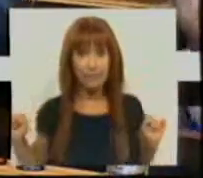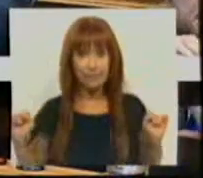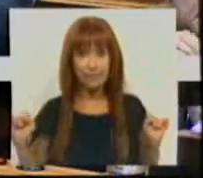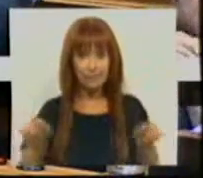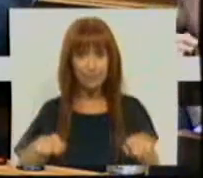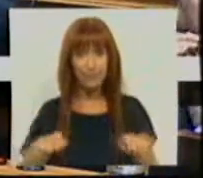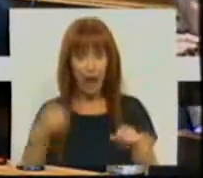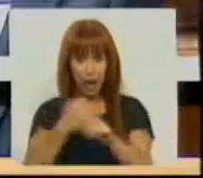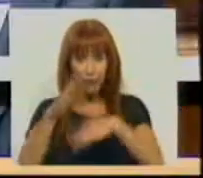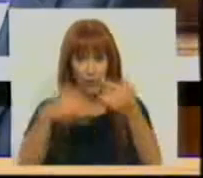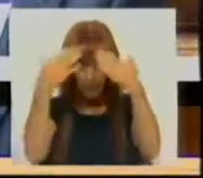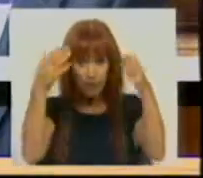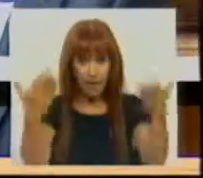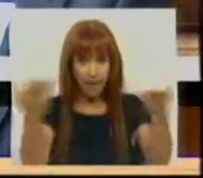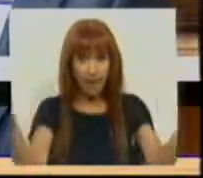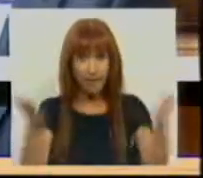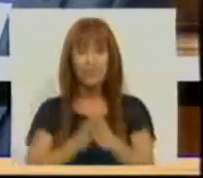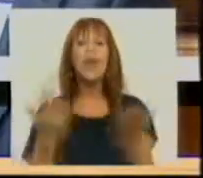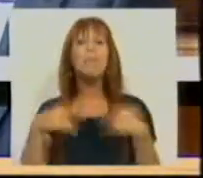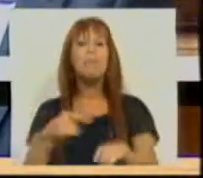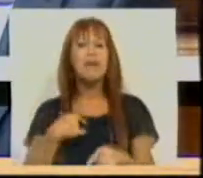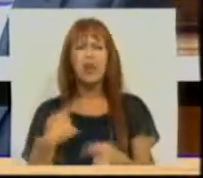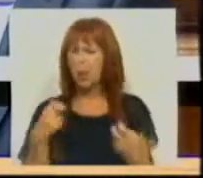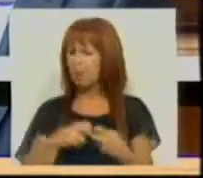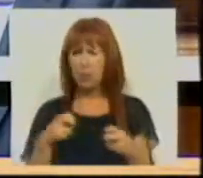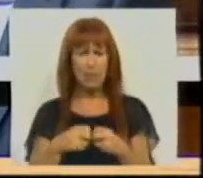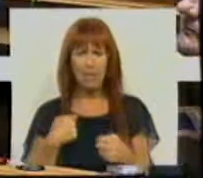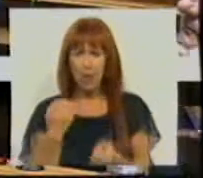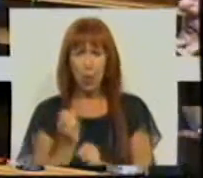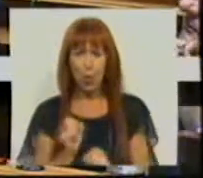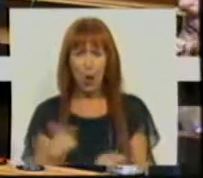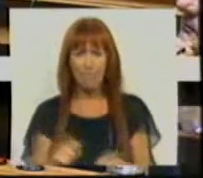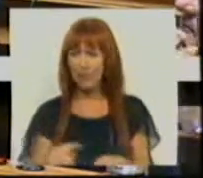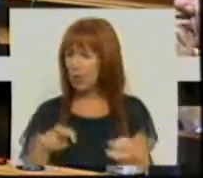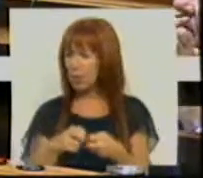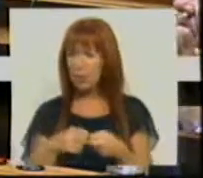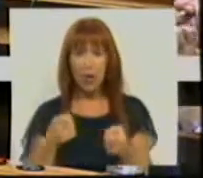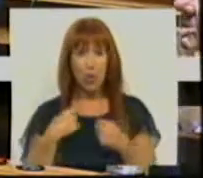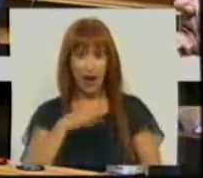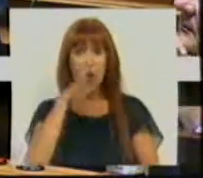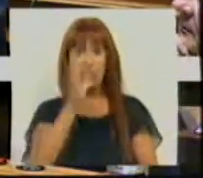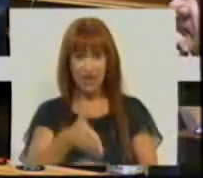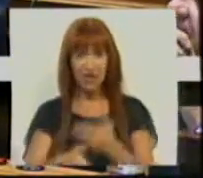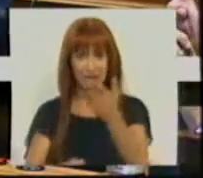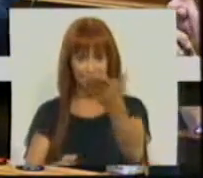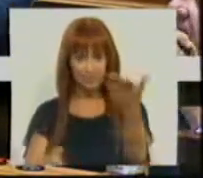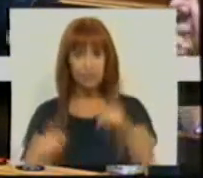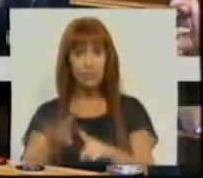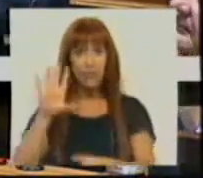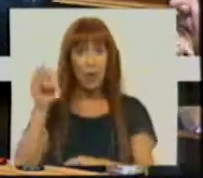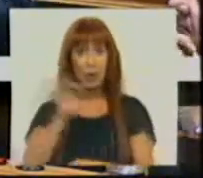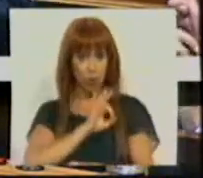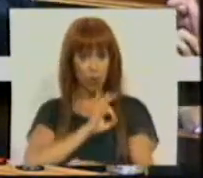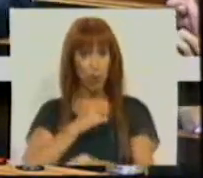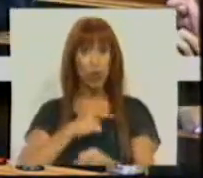É assim que funciona a democracia. Mas eu não tenho problema nenhum, não tenho problema nenhum de dizer que quando